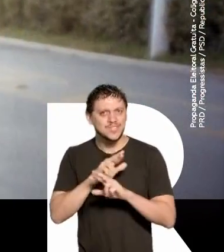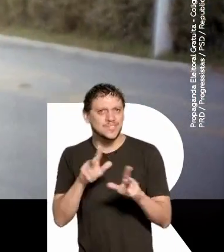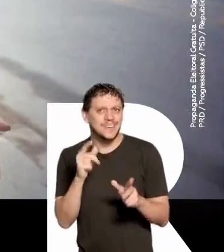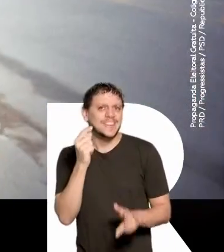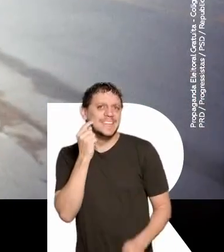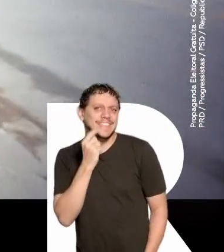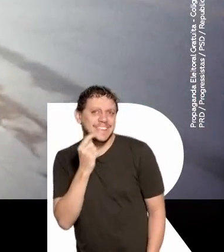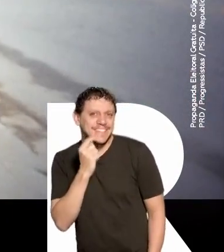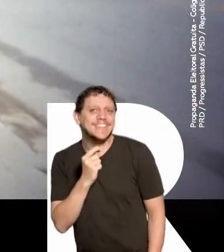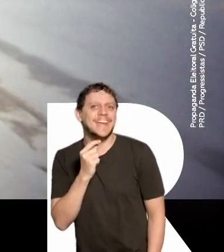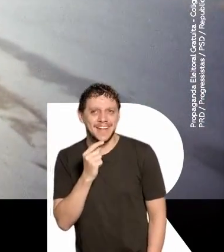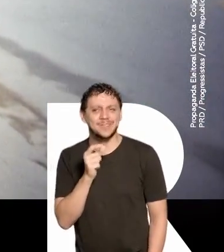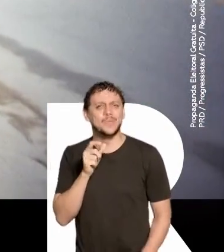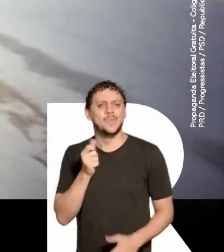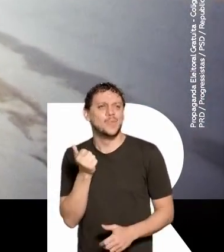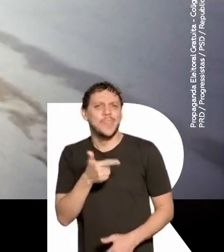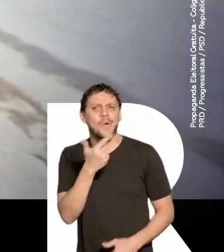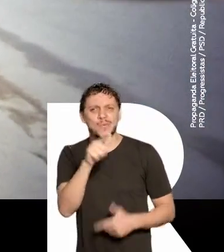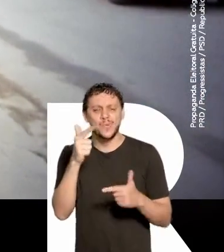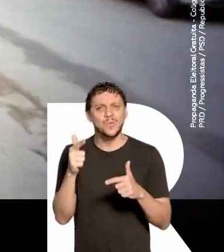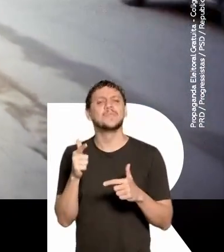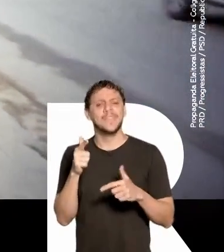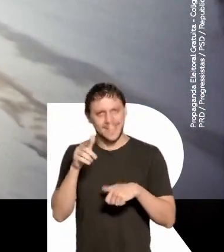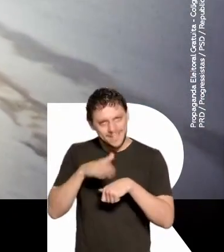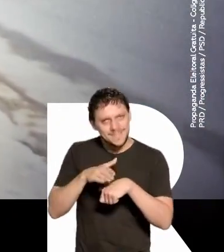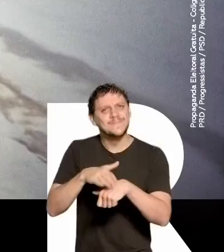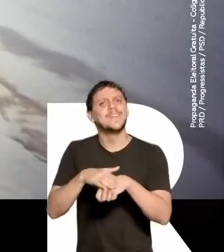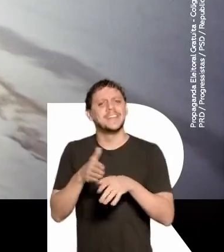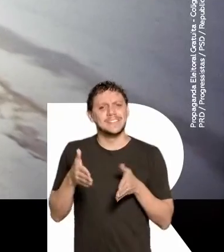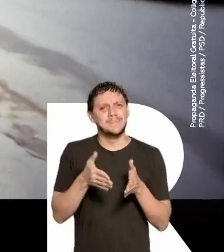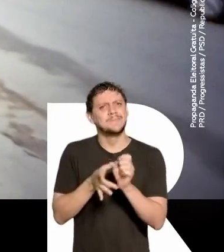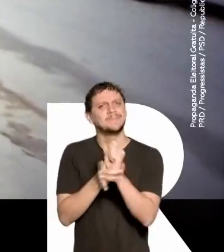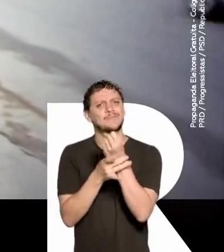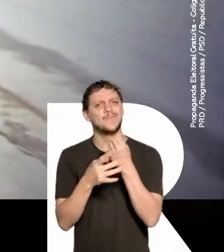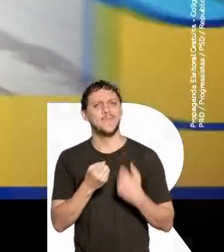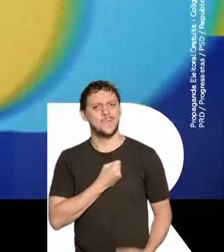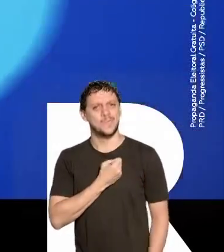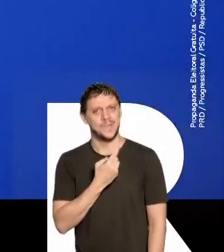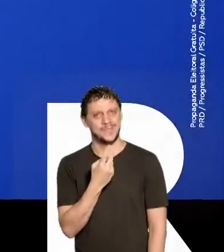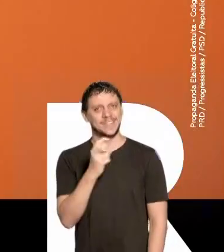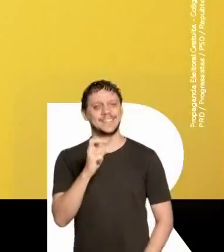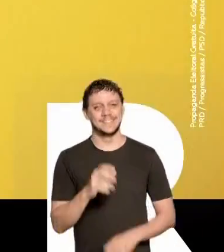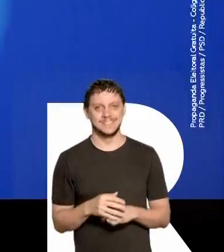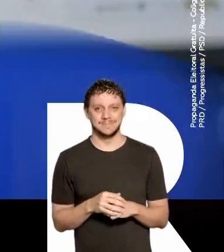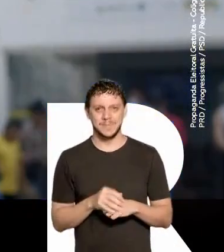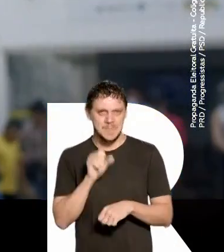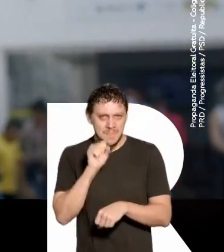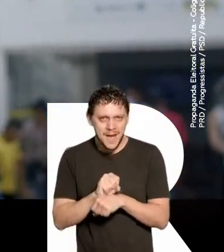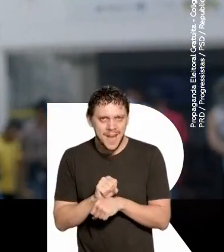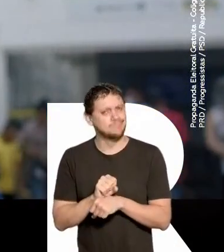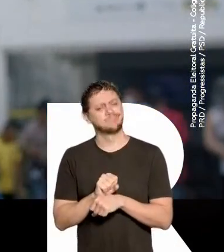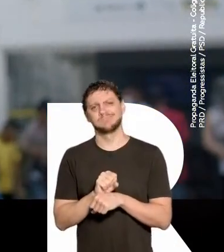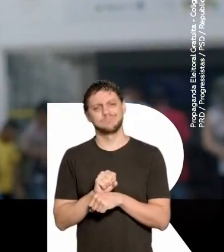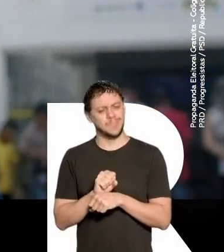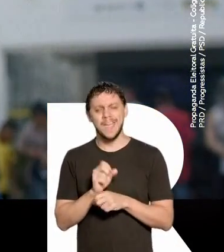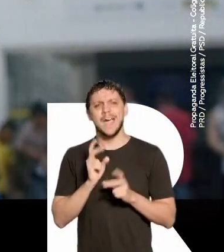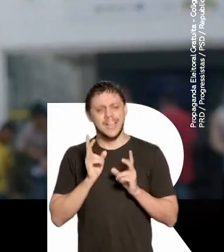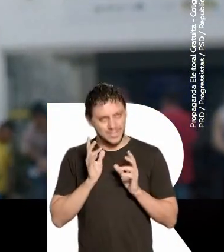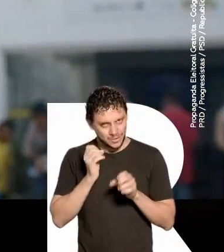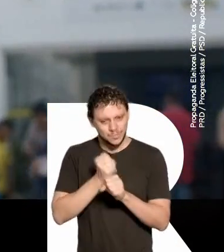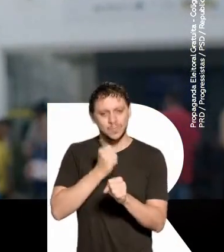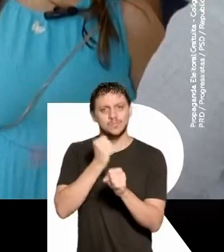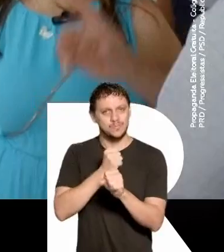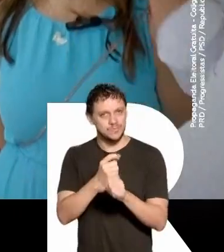diferença do Ricardo e dos outros candidatos. Ricardo faz. É caminho seguro? É 15! E não para por aí. Já está em